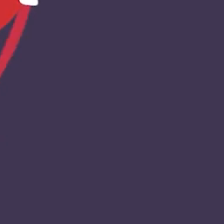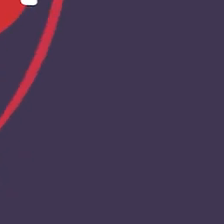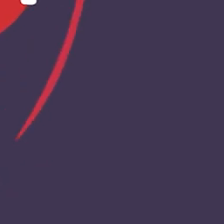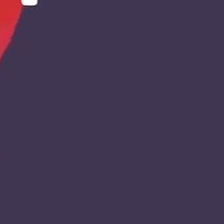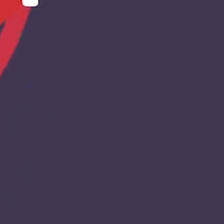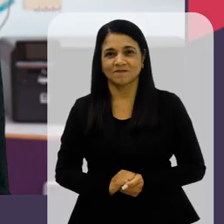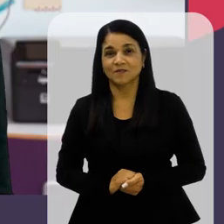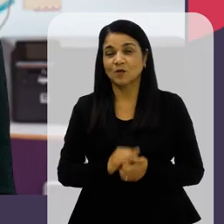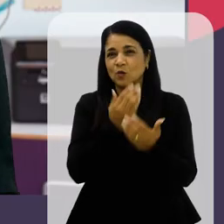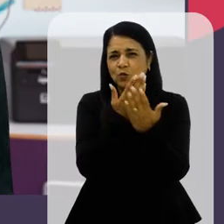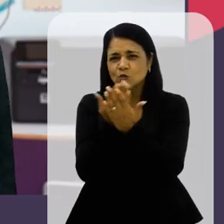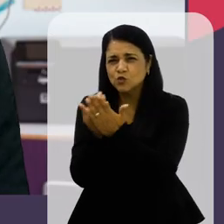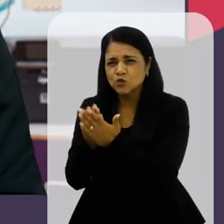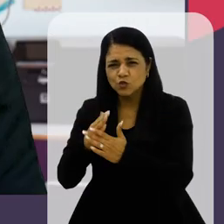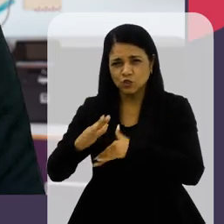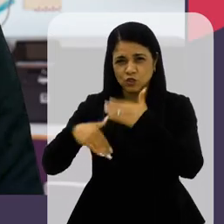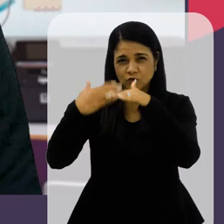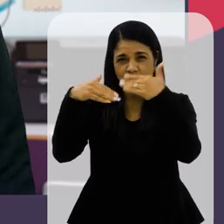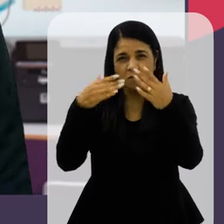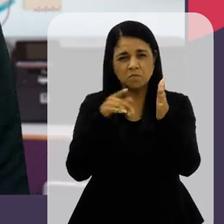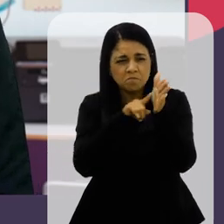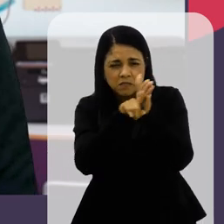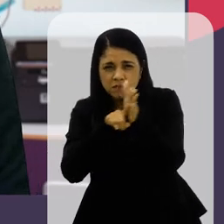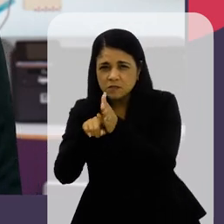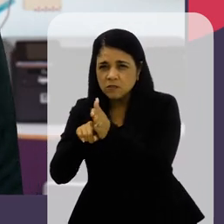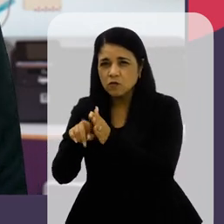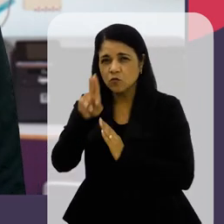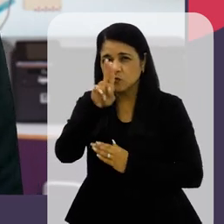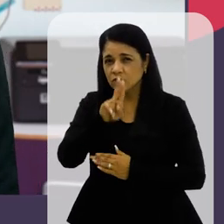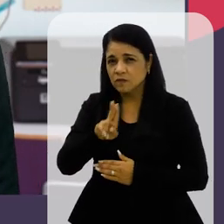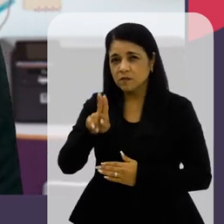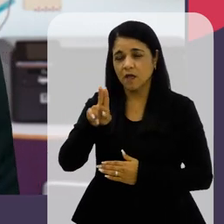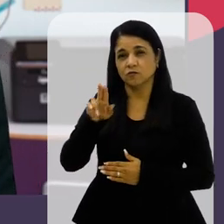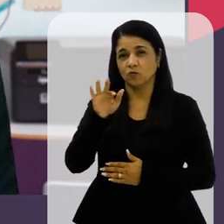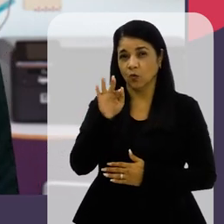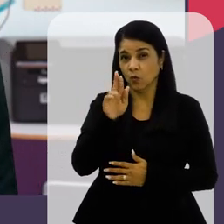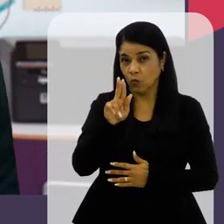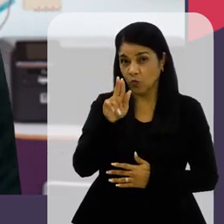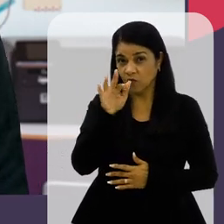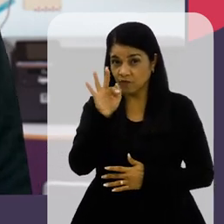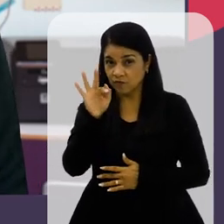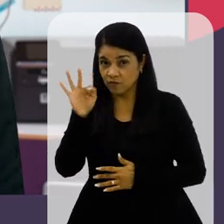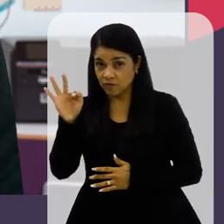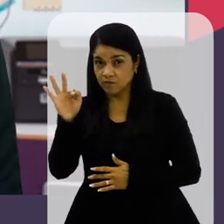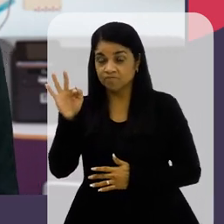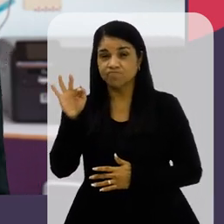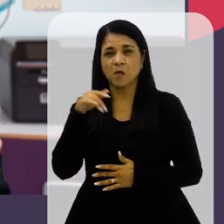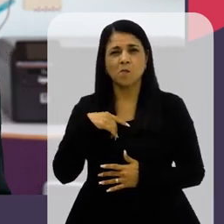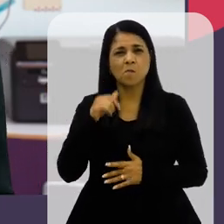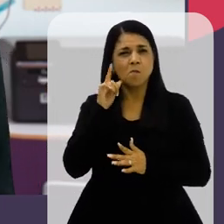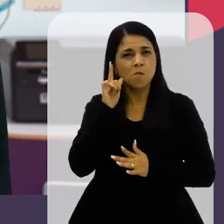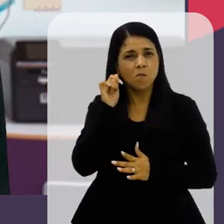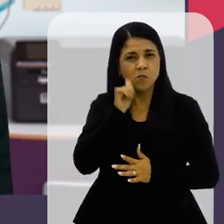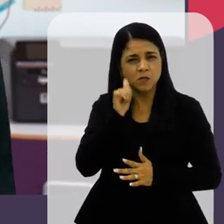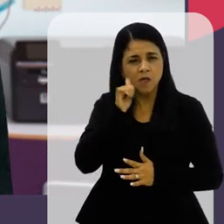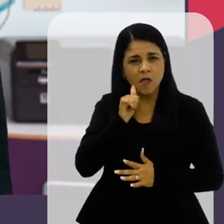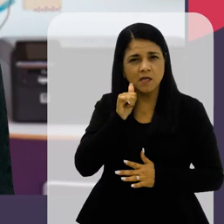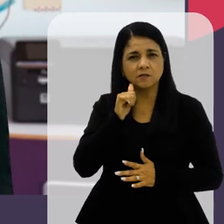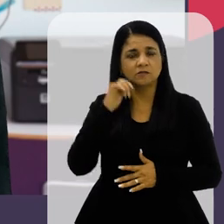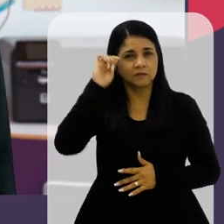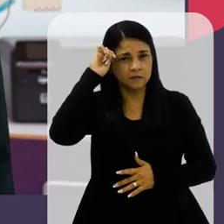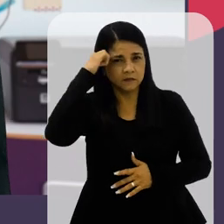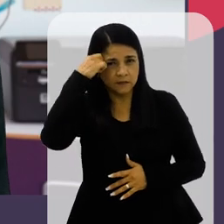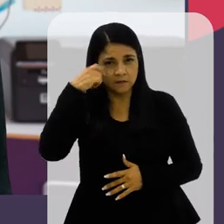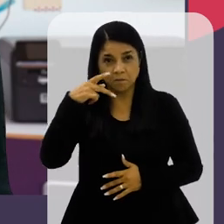Um estudo desenvolvido por pesquisadores da Universidade Federal Fluminense Revela que as mulheres negras e